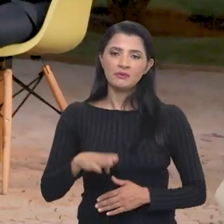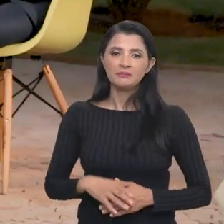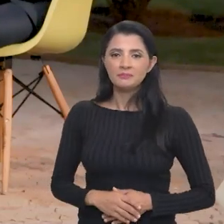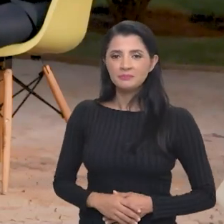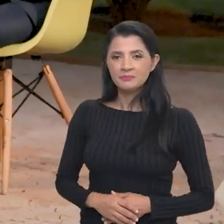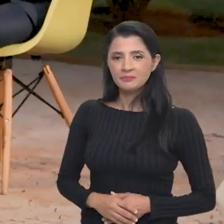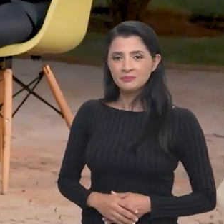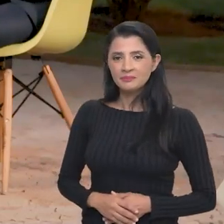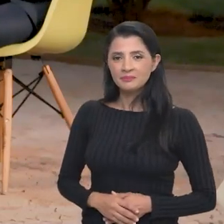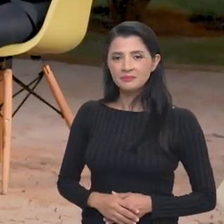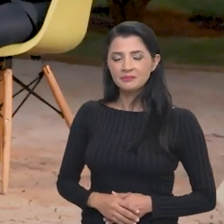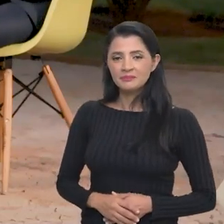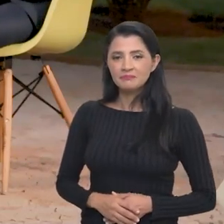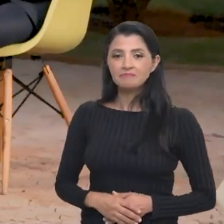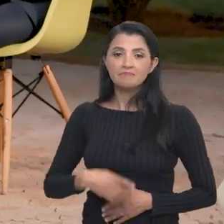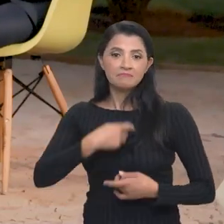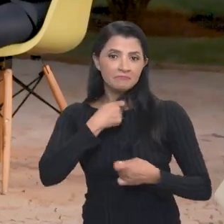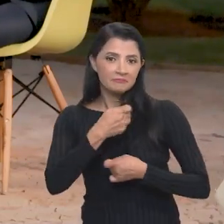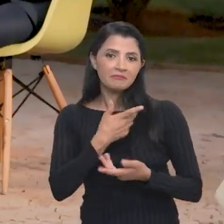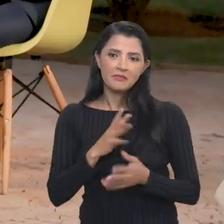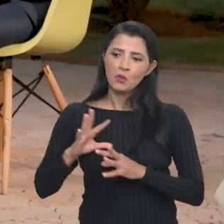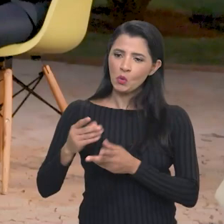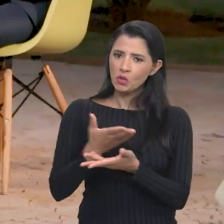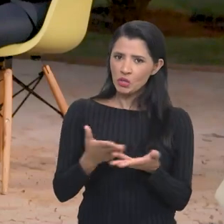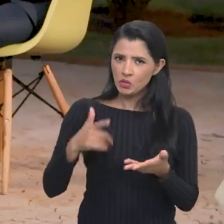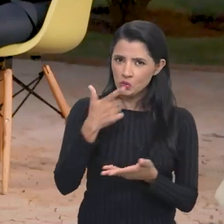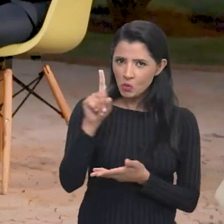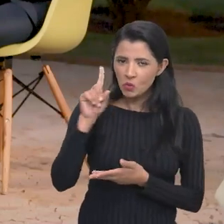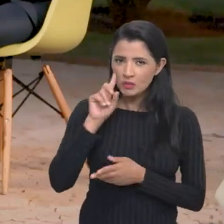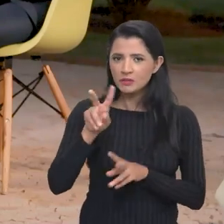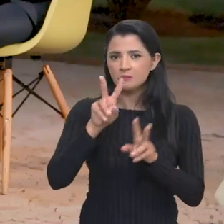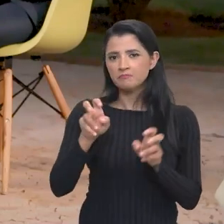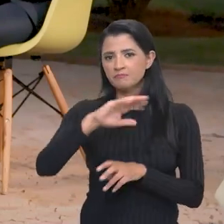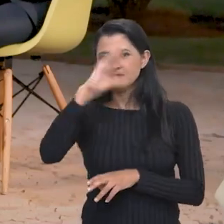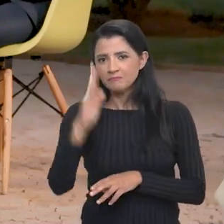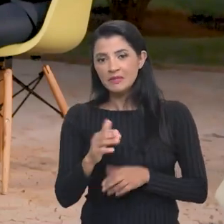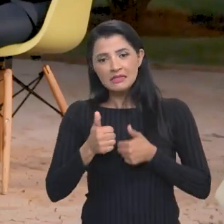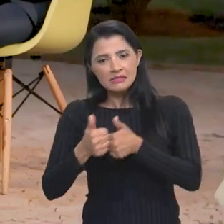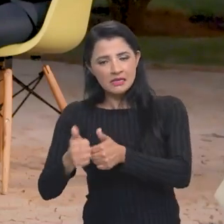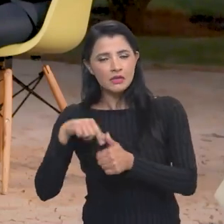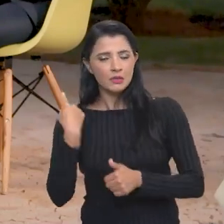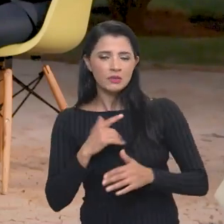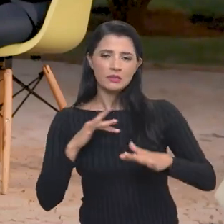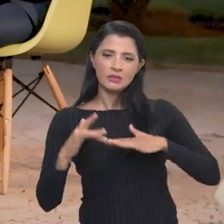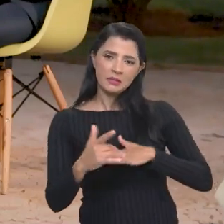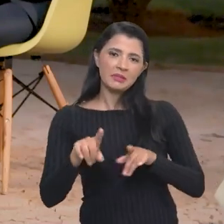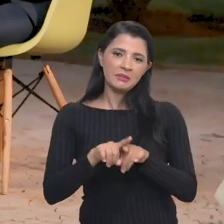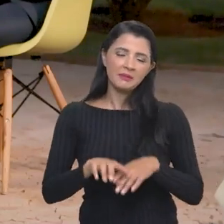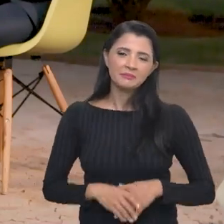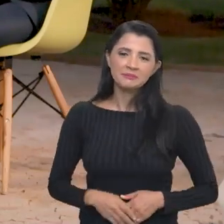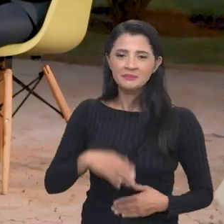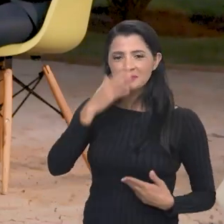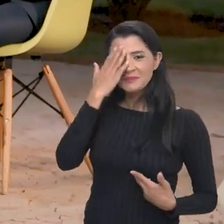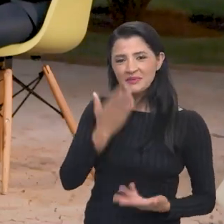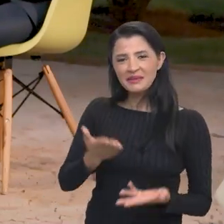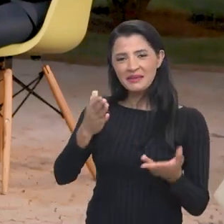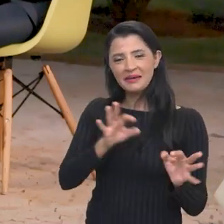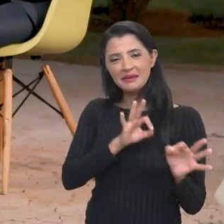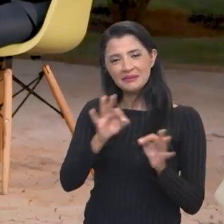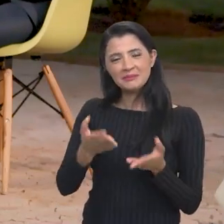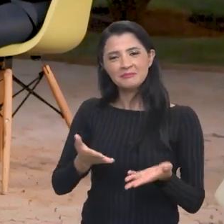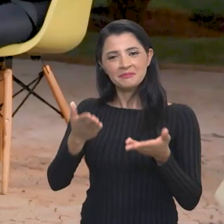da Conab se você quiser rever esta entrevista ou todas as outras do Brasil em Pauta siga as nossas redes sociais